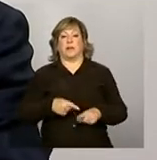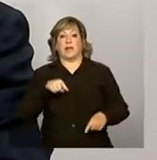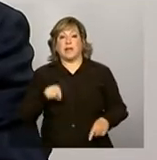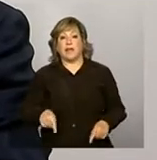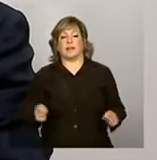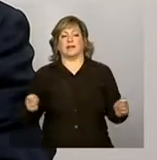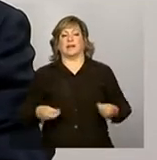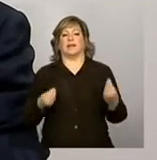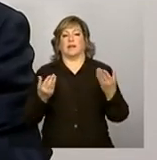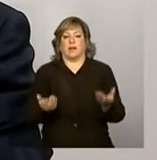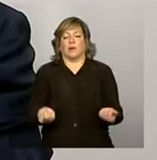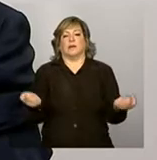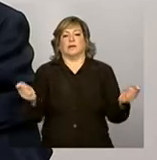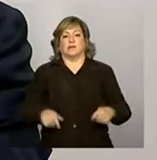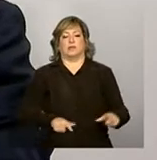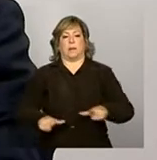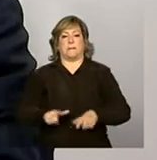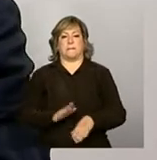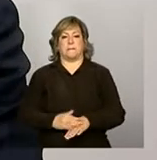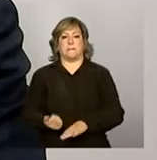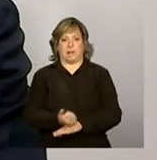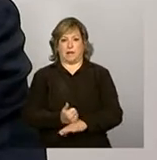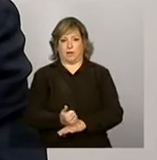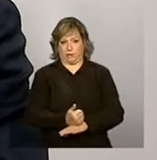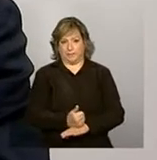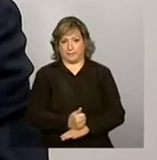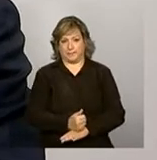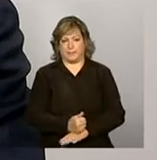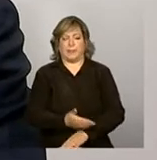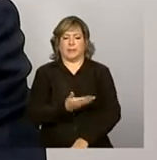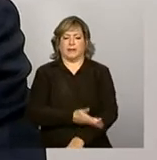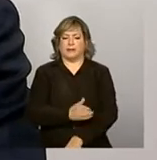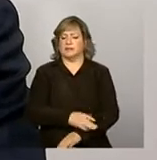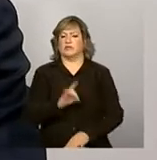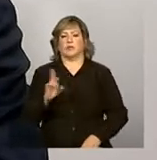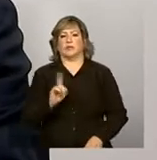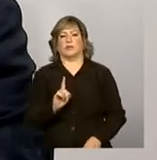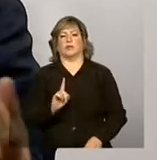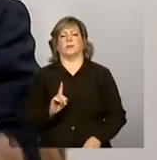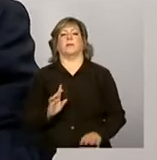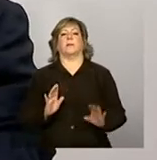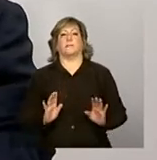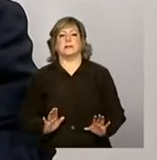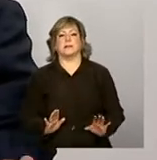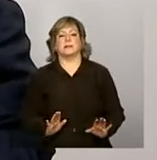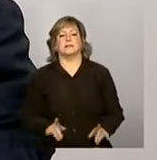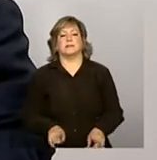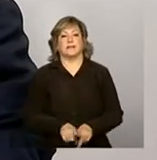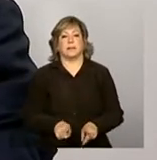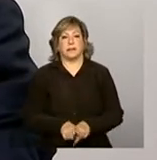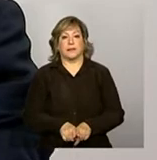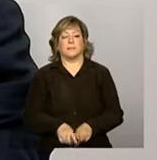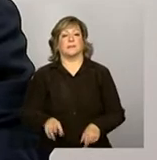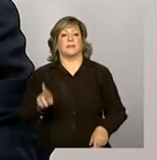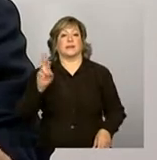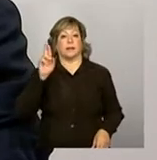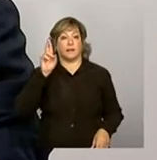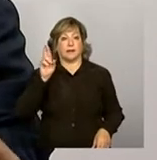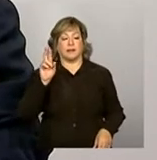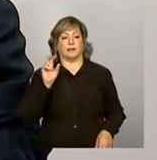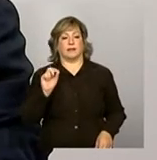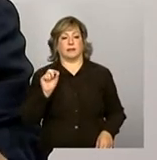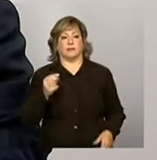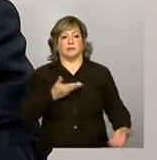condição de uma gestão mais efetiva. Não só treinamento, não só capacitação. A responsabilidade, de novo, da